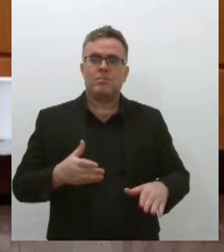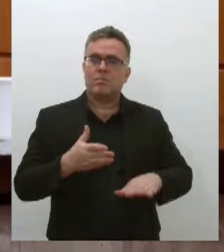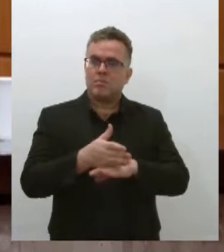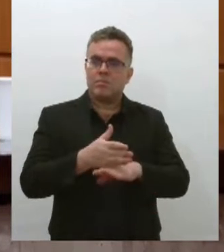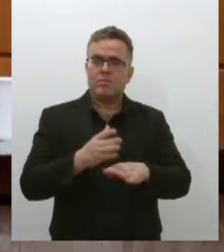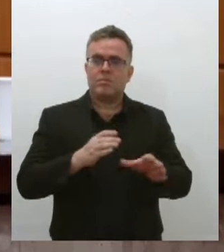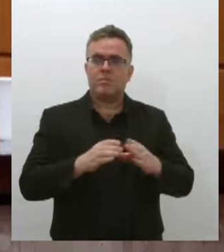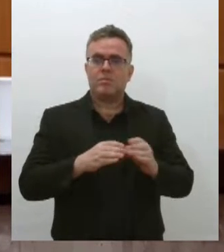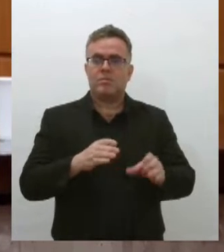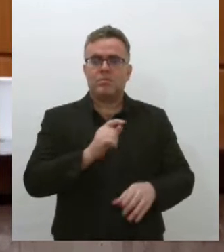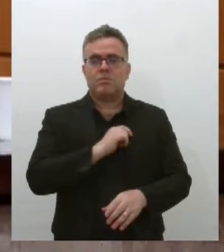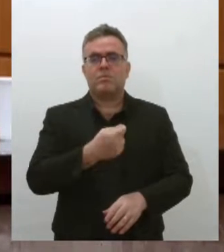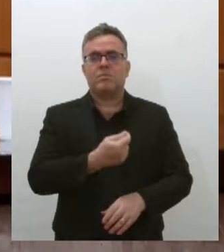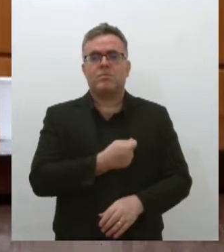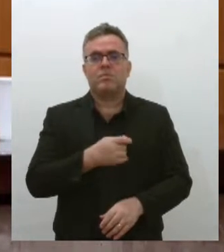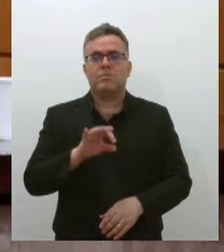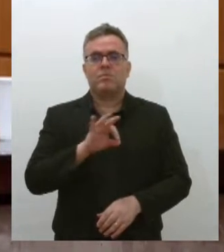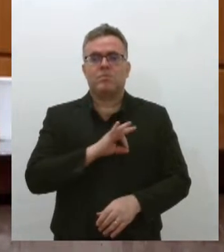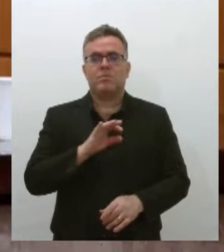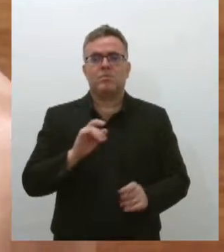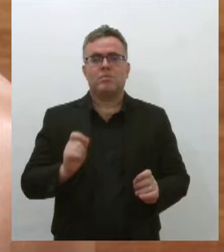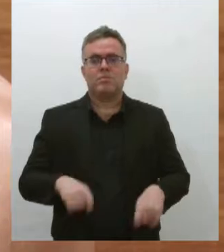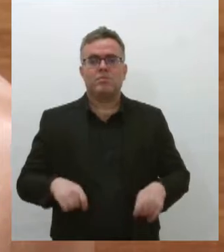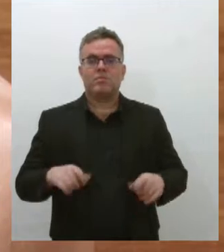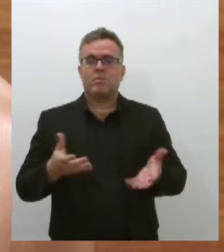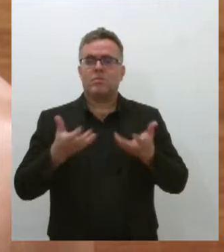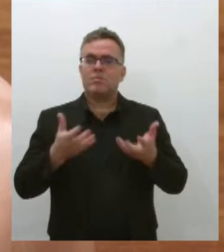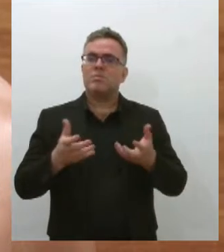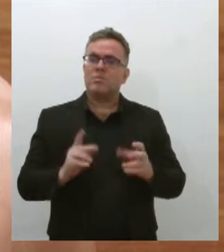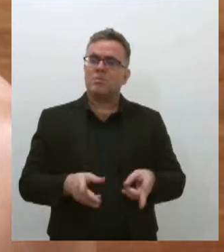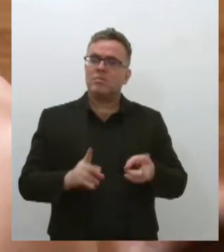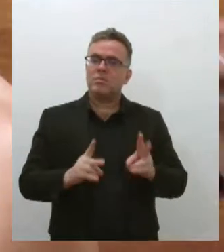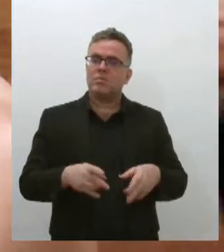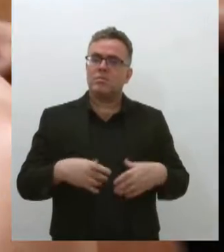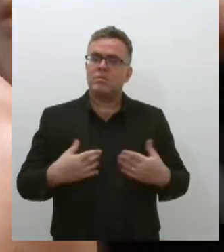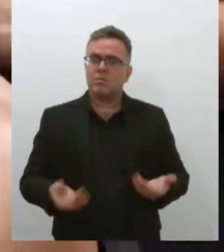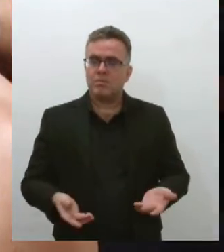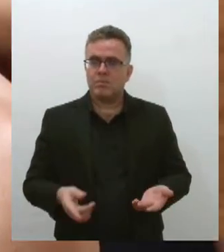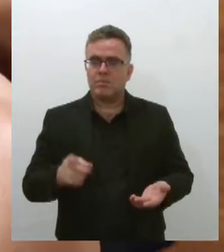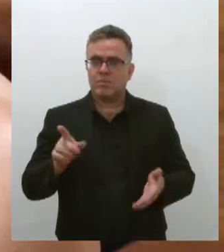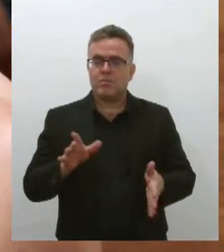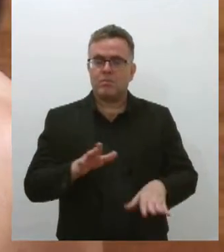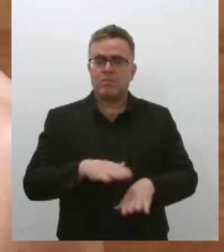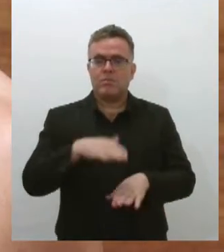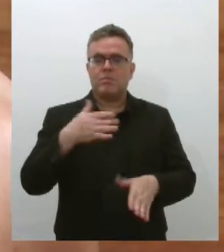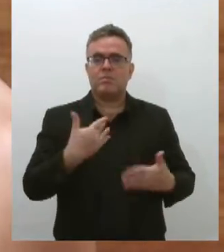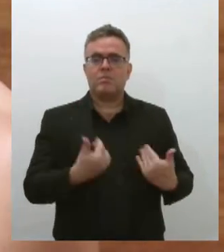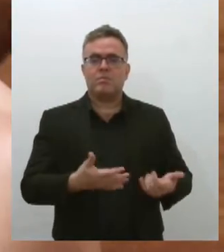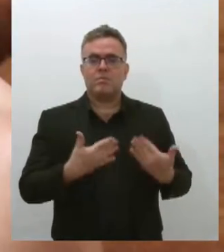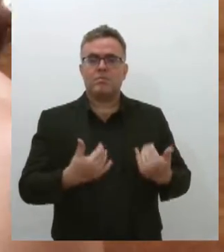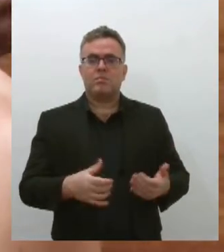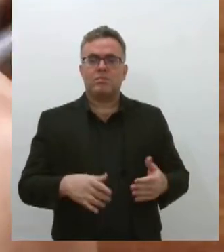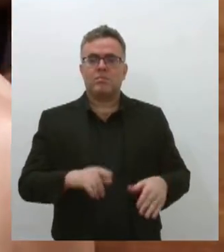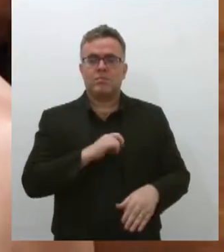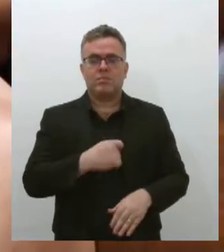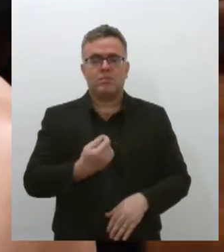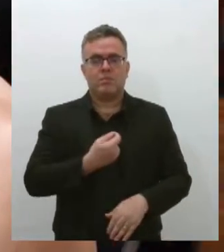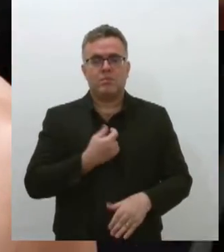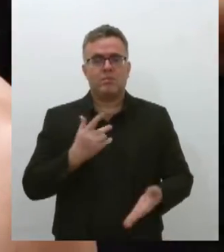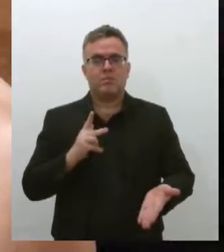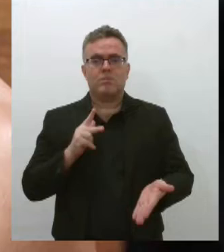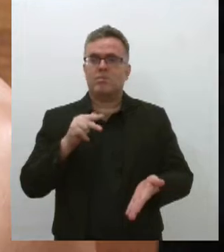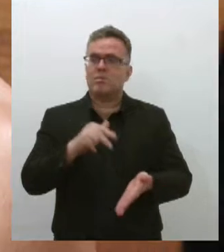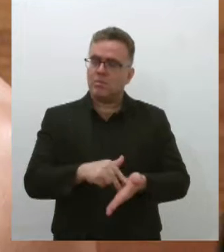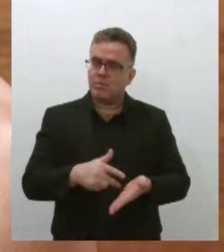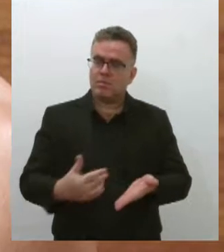Carreira que sempre sonhou em exercer. A mais jovem delegada assumiu o cargo e, ao longo dos